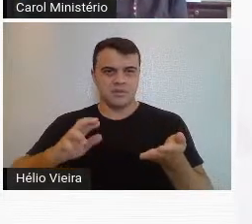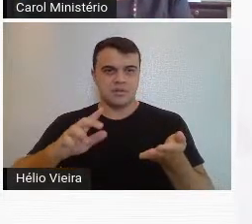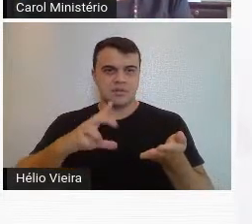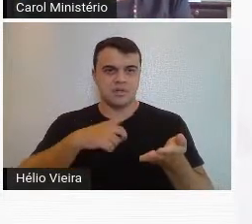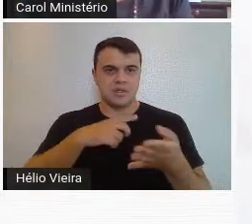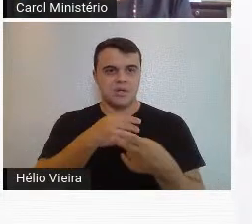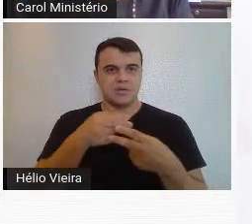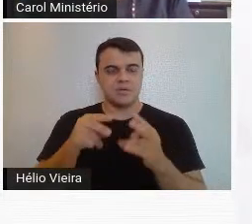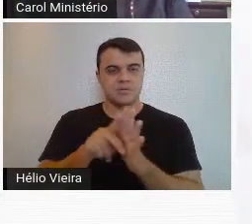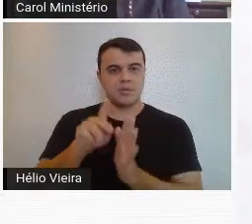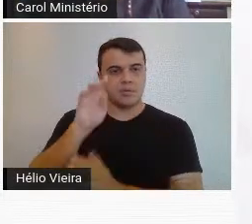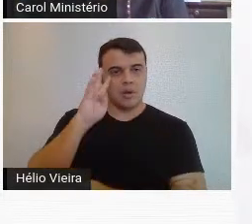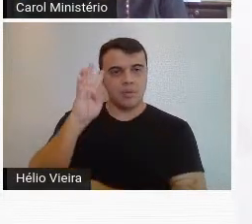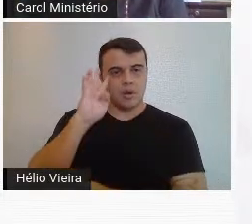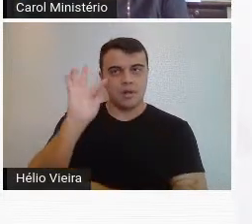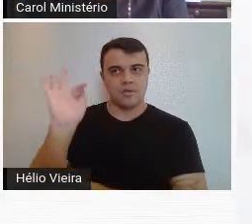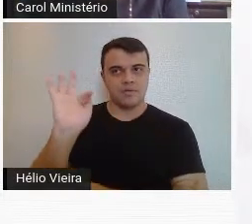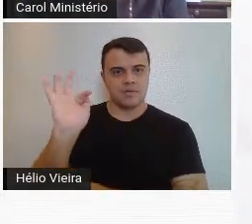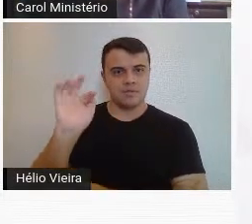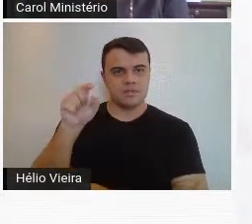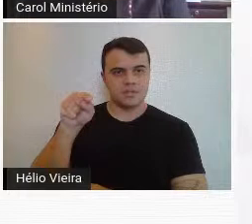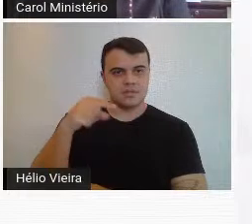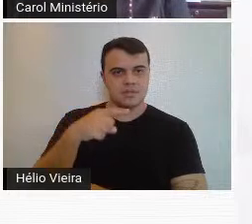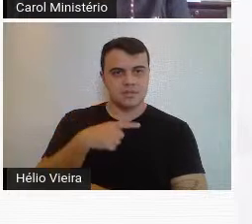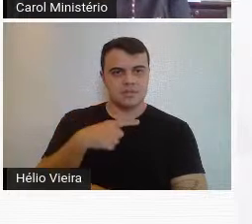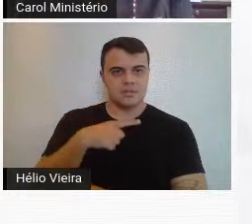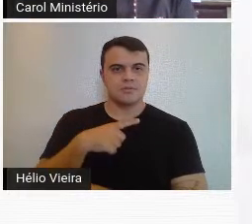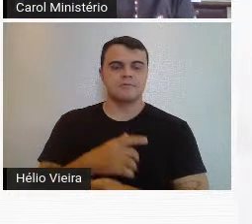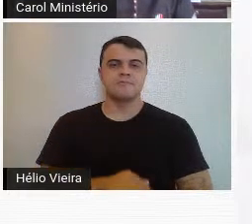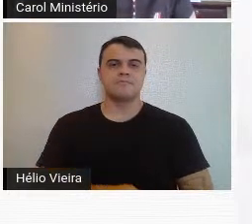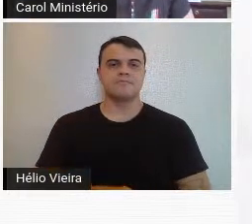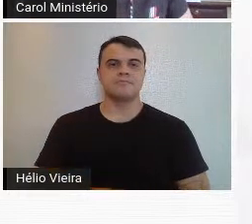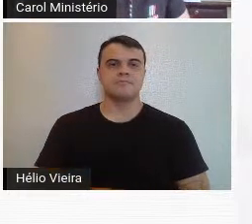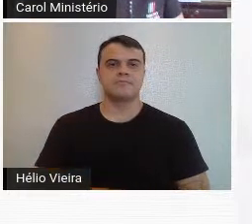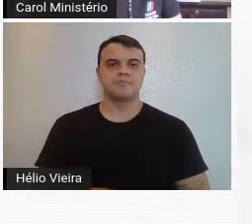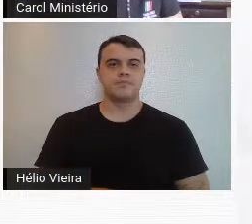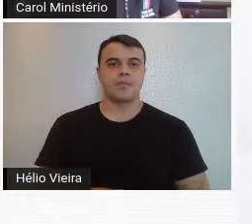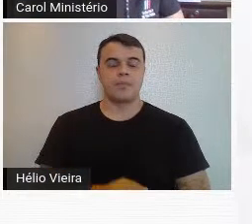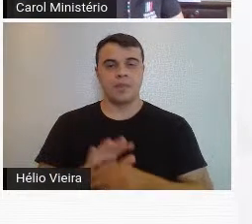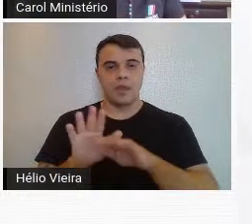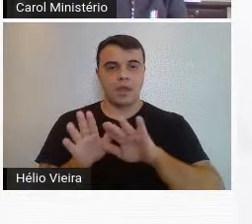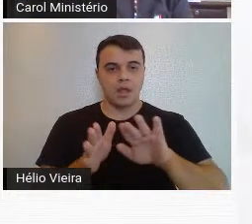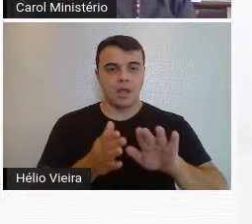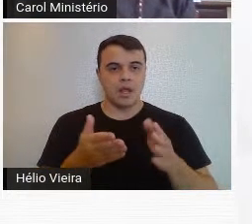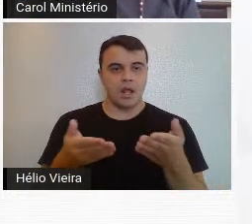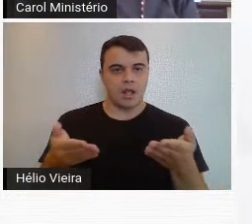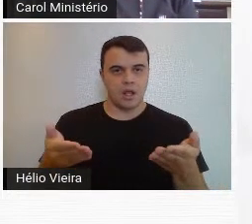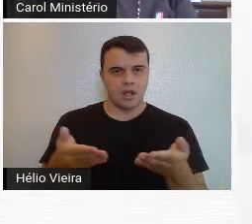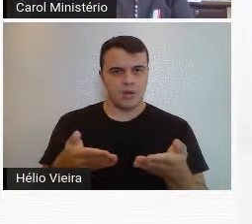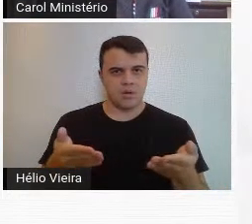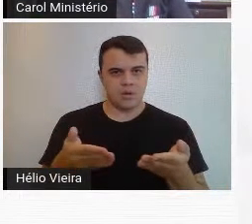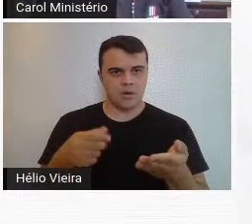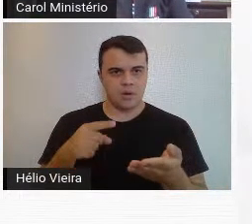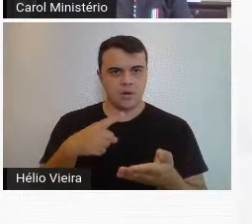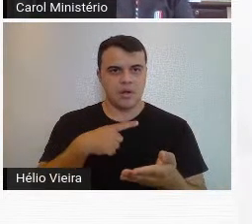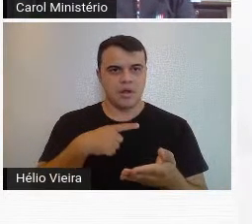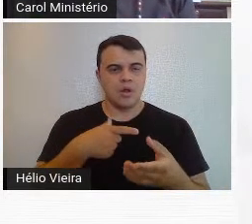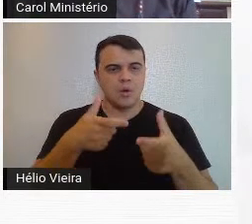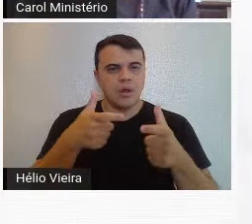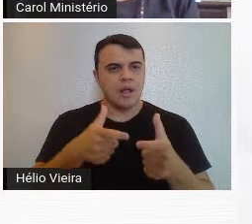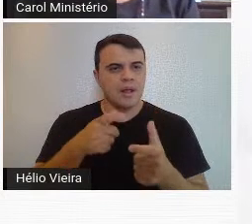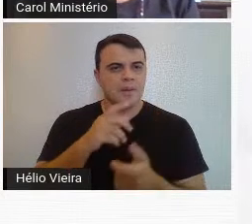coisa até do poeta francês, franco-suíço, Blaise Senna. Gente, aqui eu cheguei na exposição do Bar Brasil,